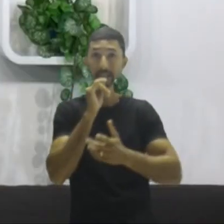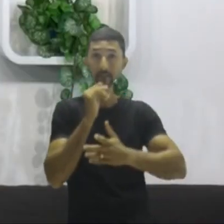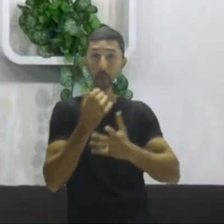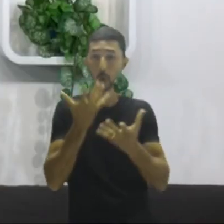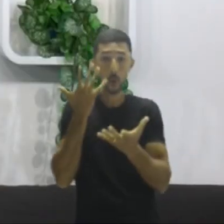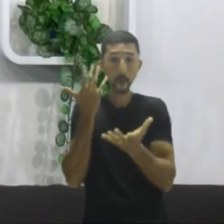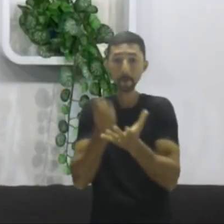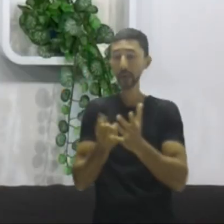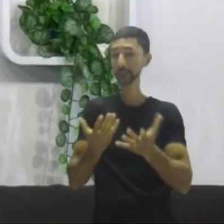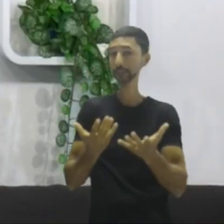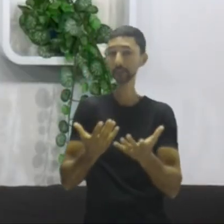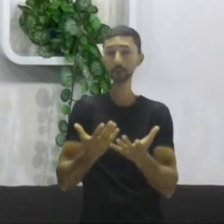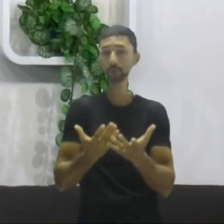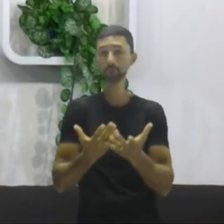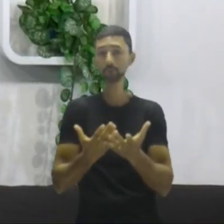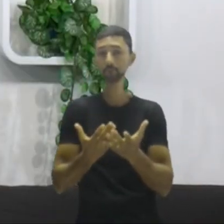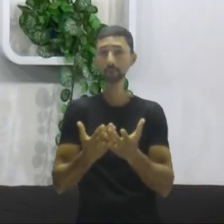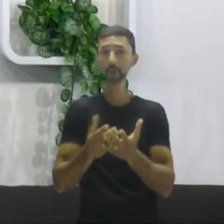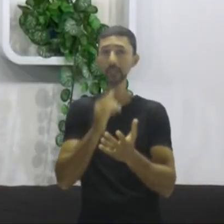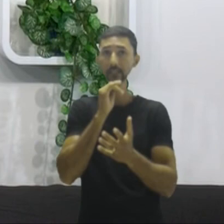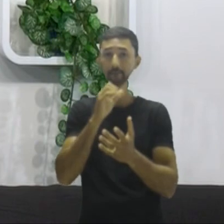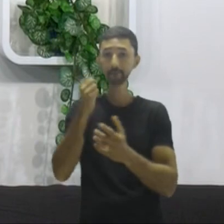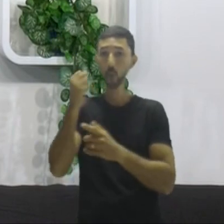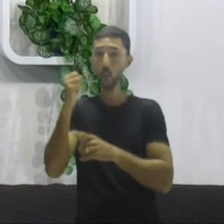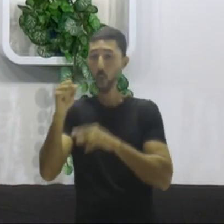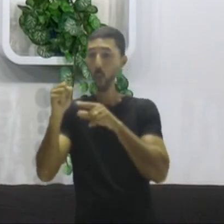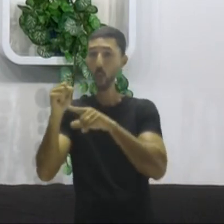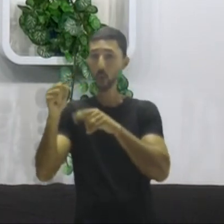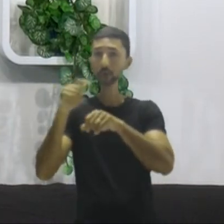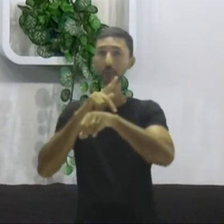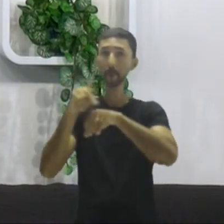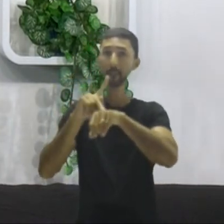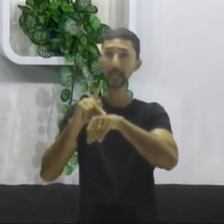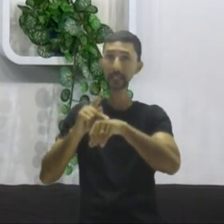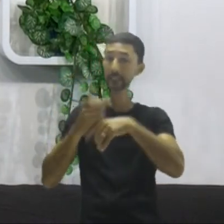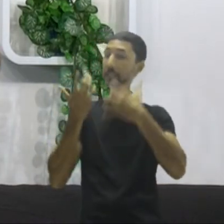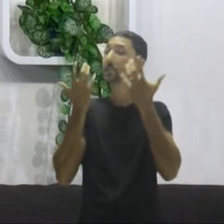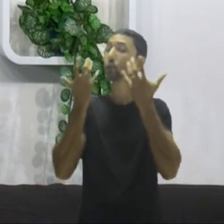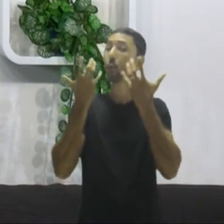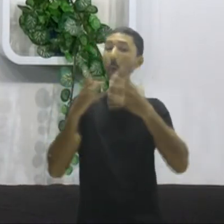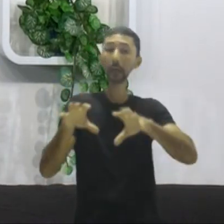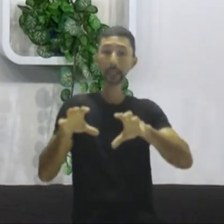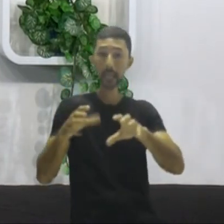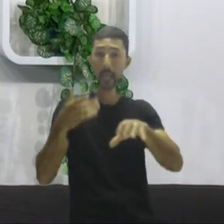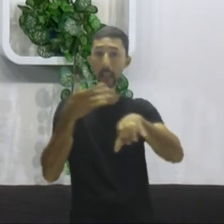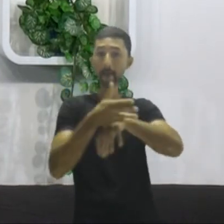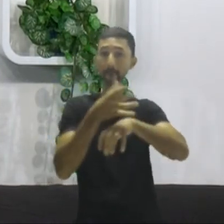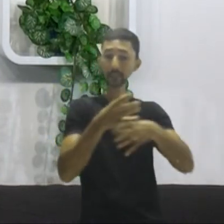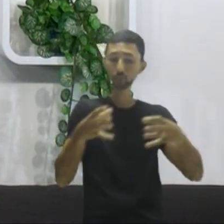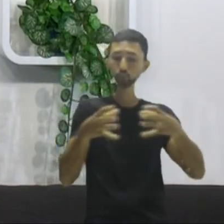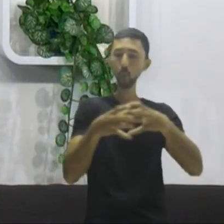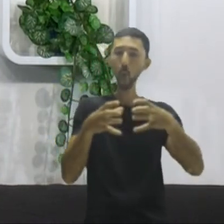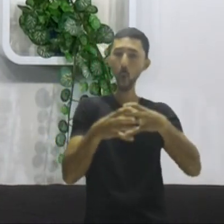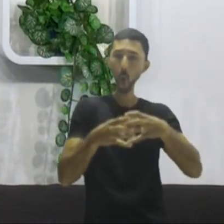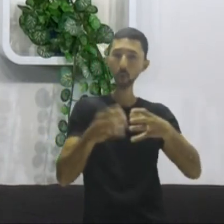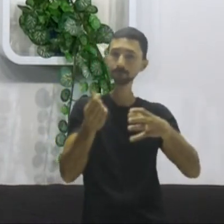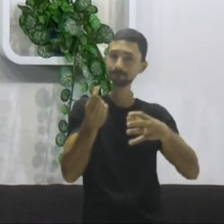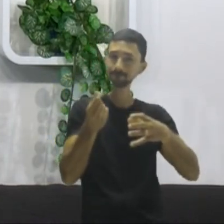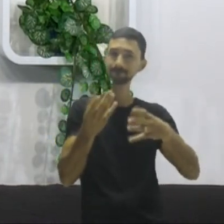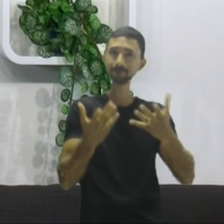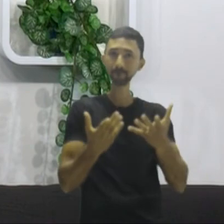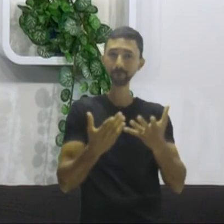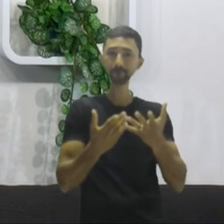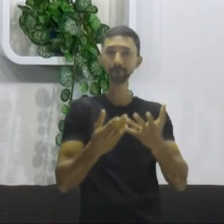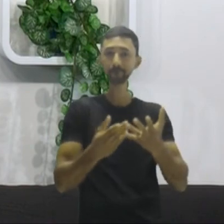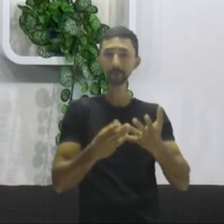obrigado a nada, não é isso? Oito países ou não quiseram fazer parte da Zona Euro, como a